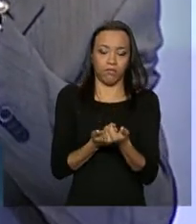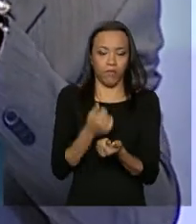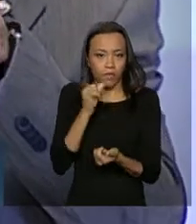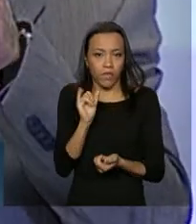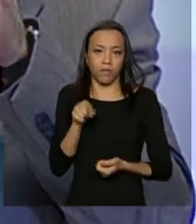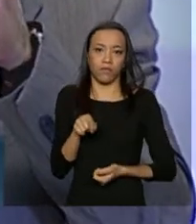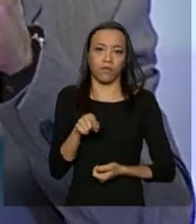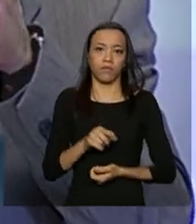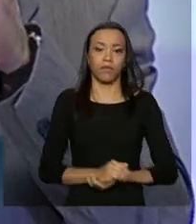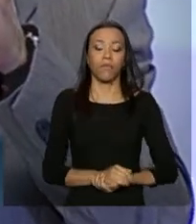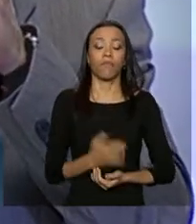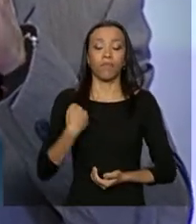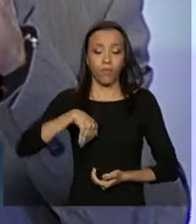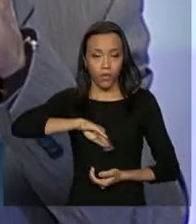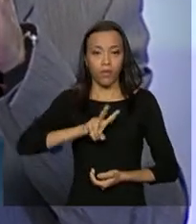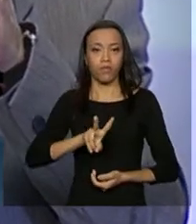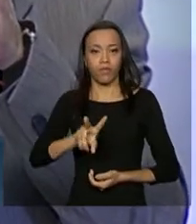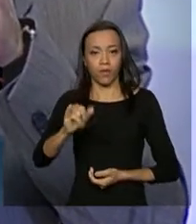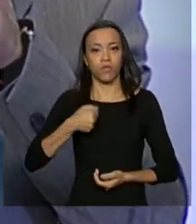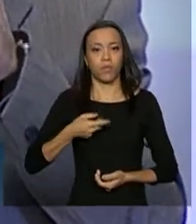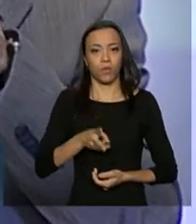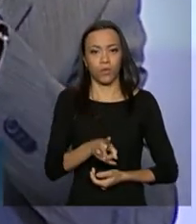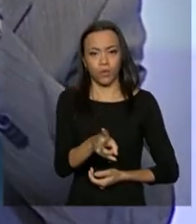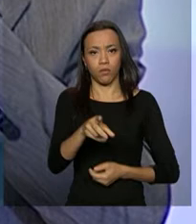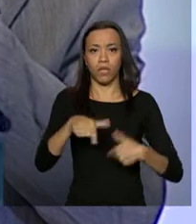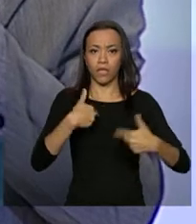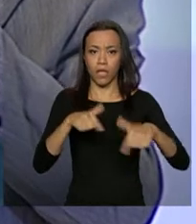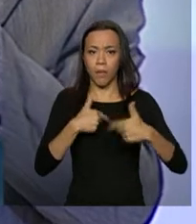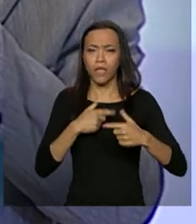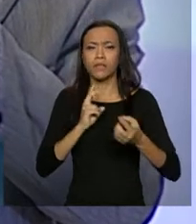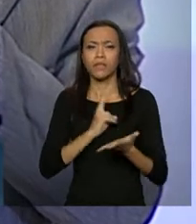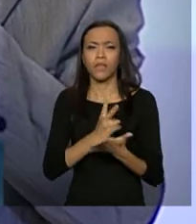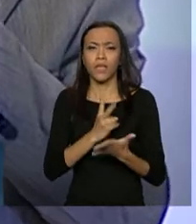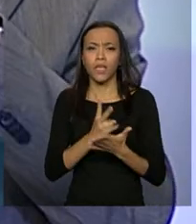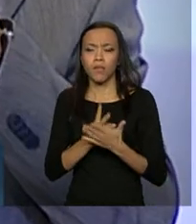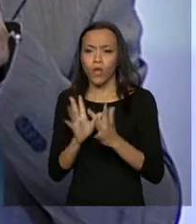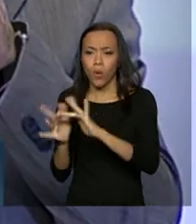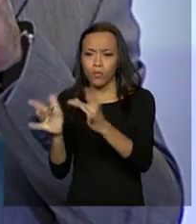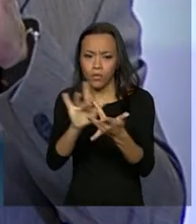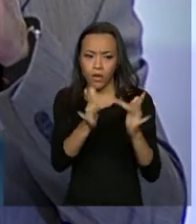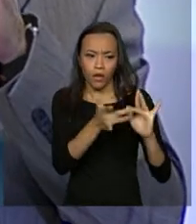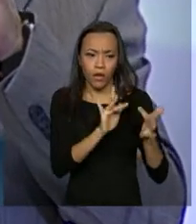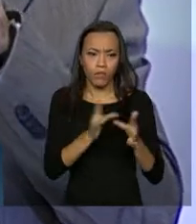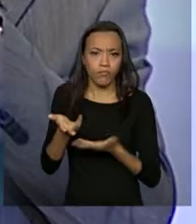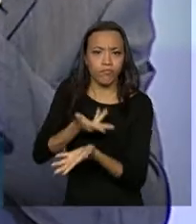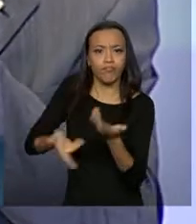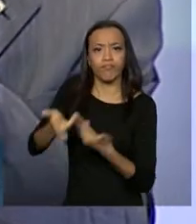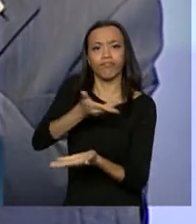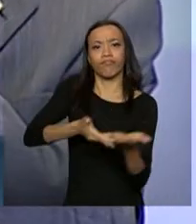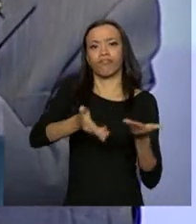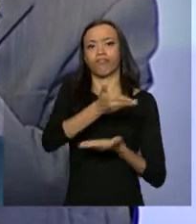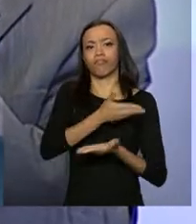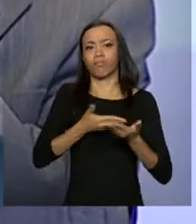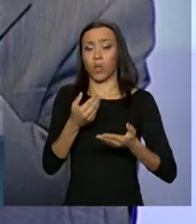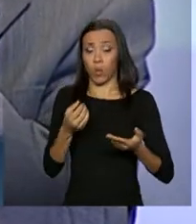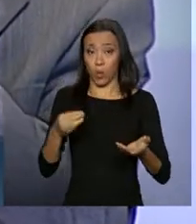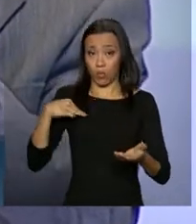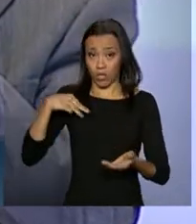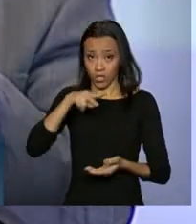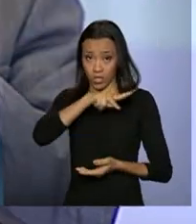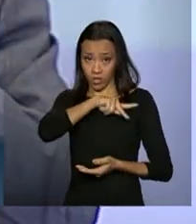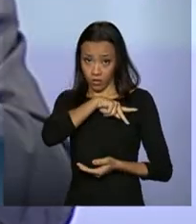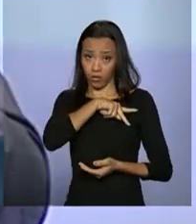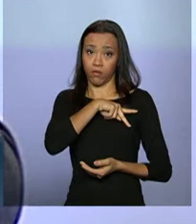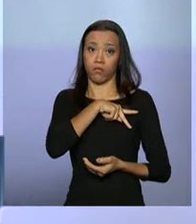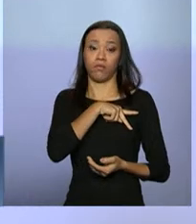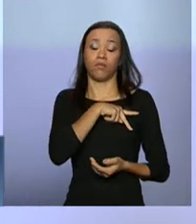continuar trabalhando de forma articulada. O Ministério Público do Trabalho não abre mão. Em todos